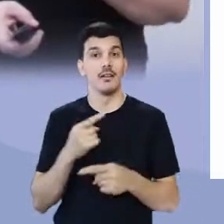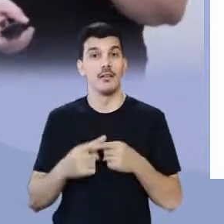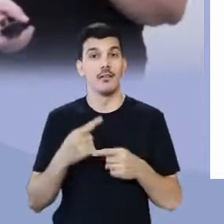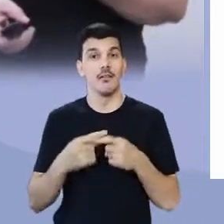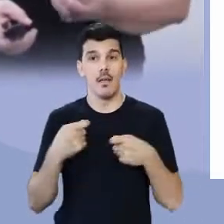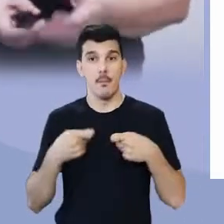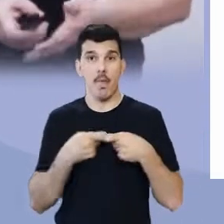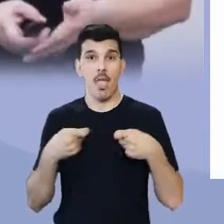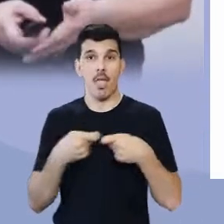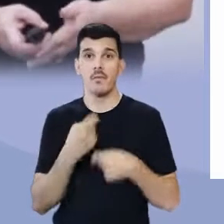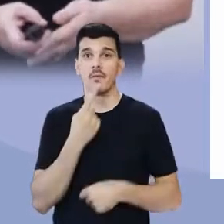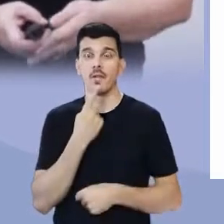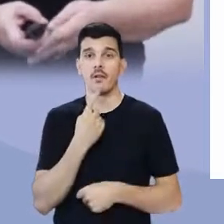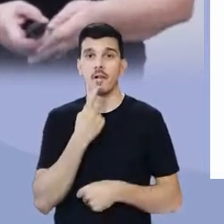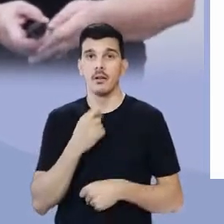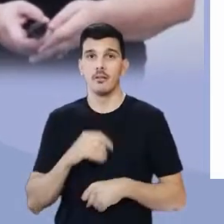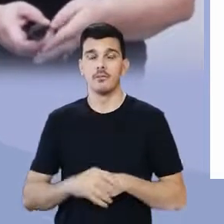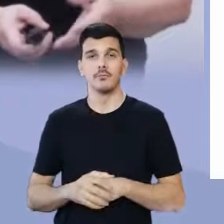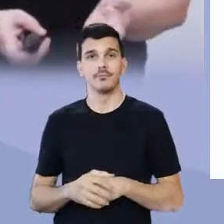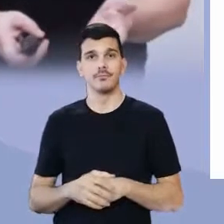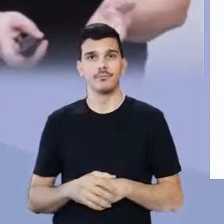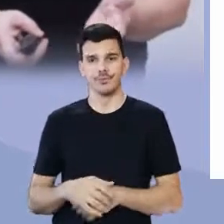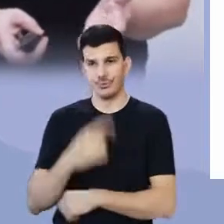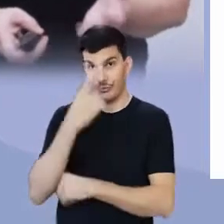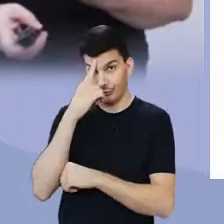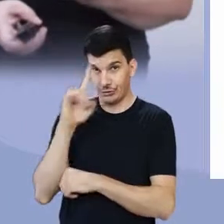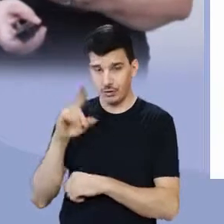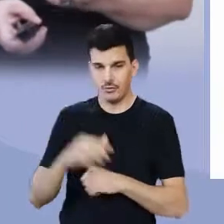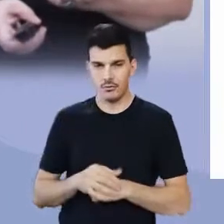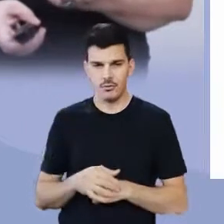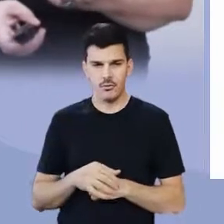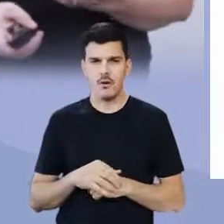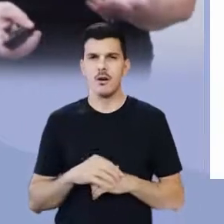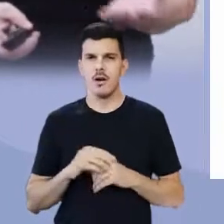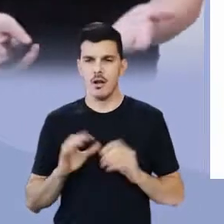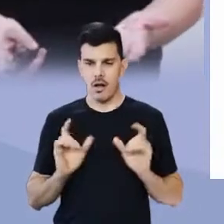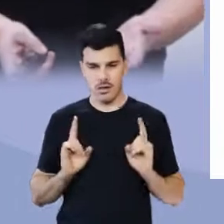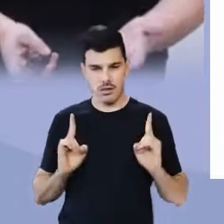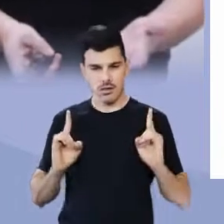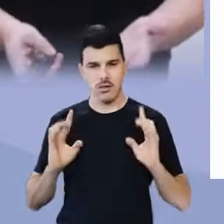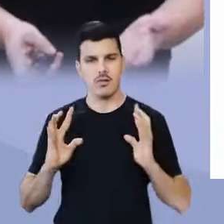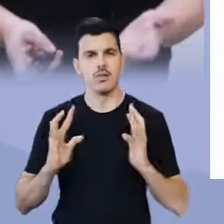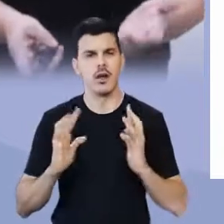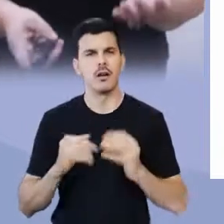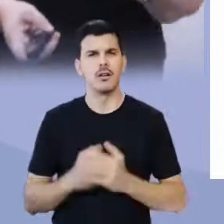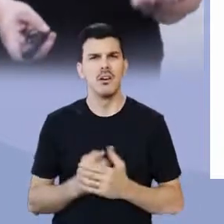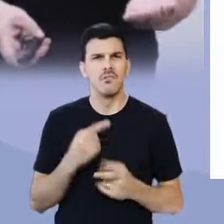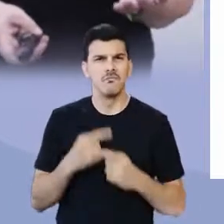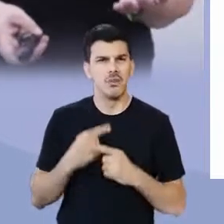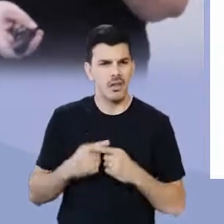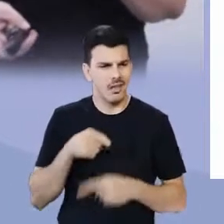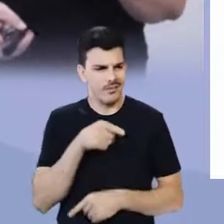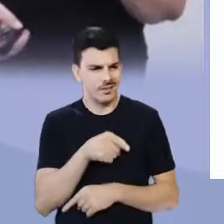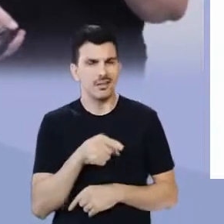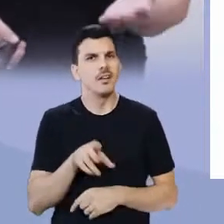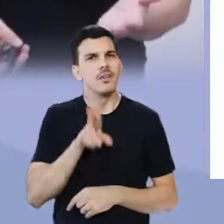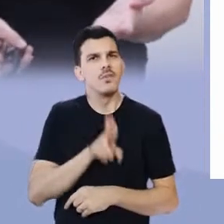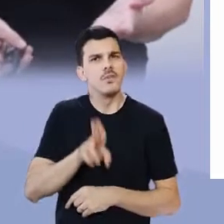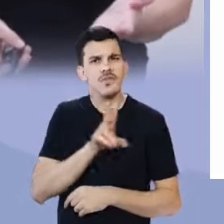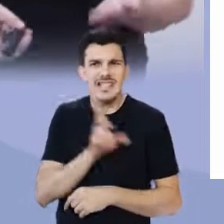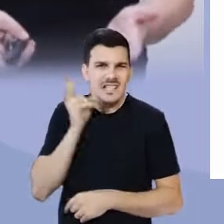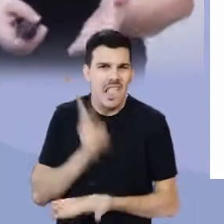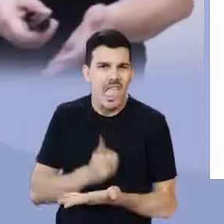de suas meias vermelhas. Um dia o cercaram e lhe perguntaram por que ele só